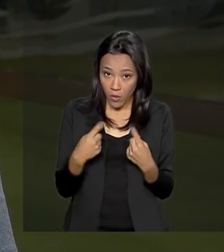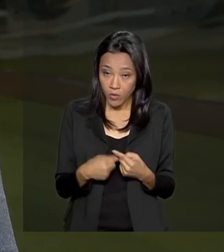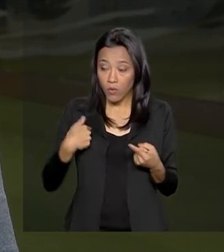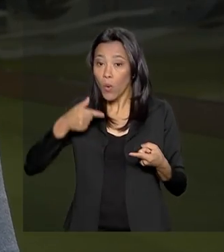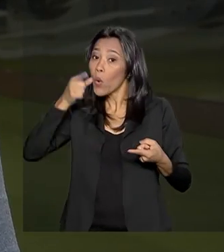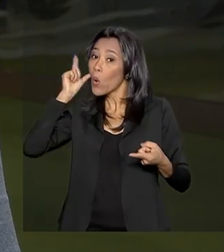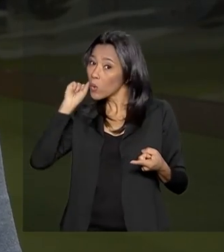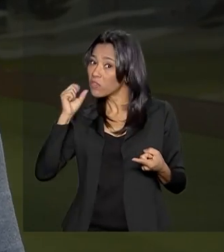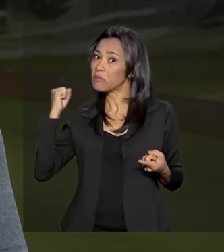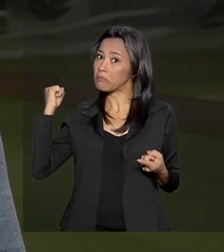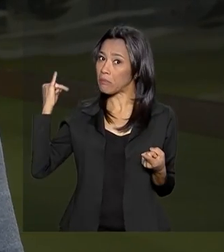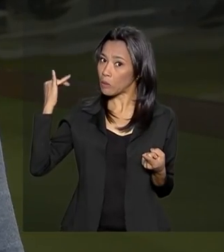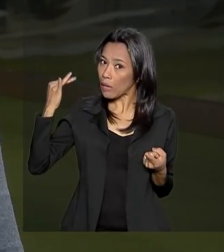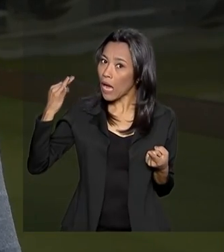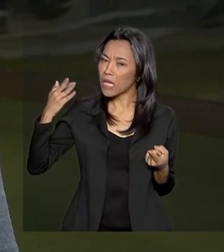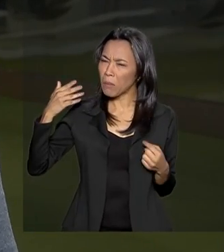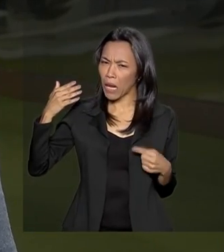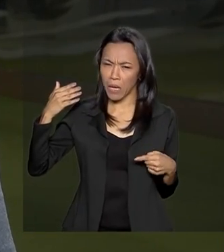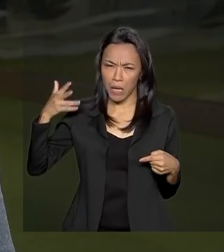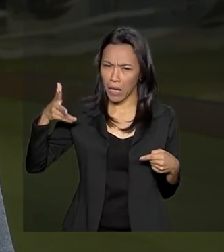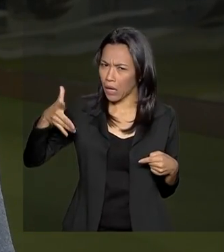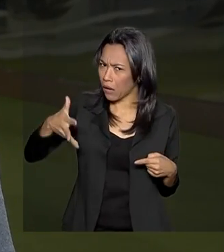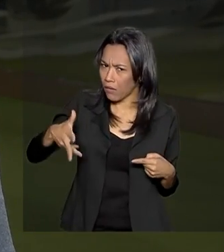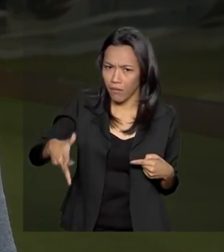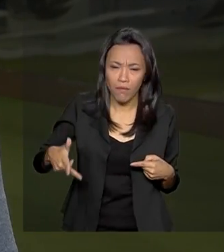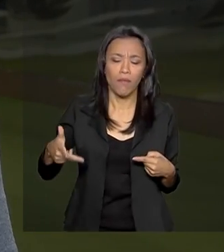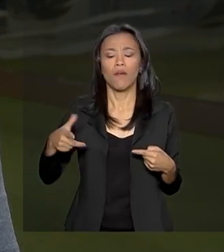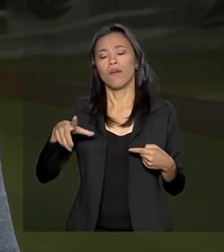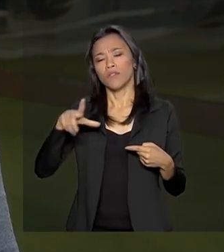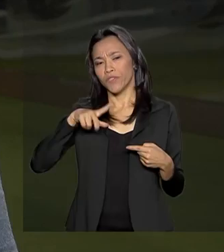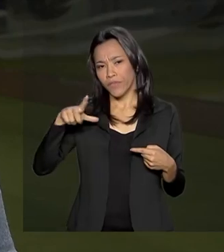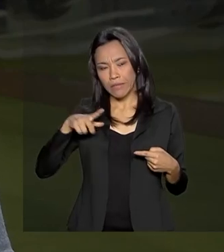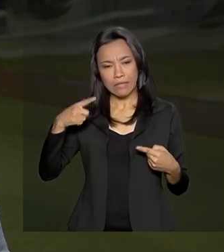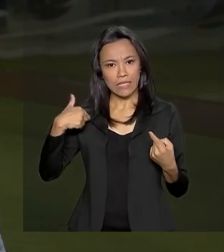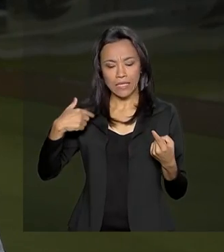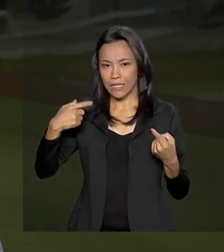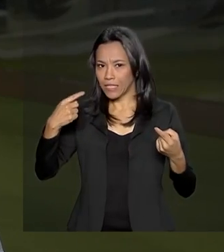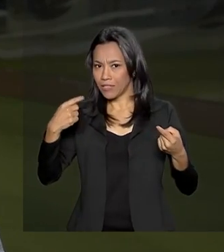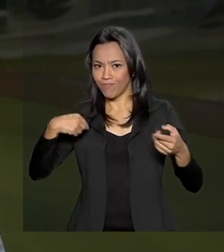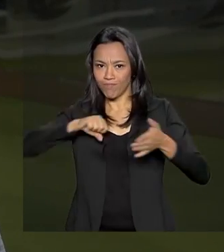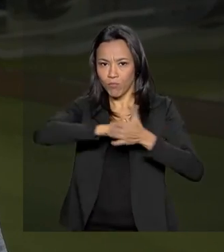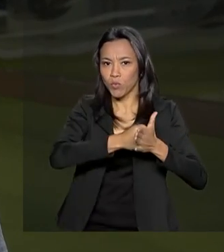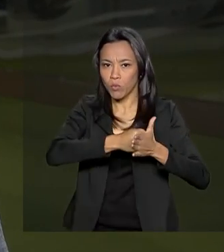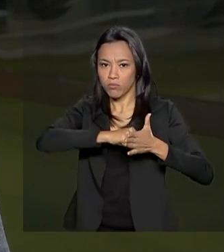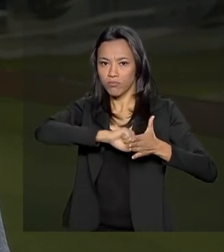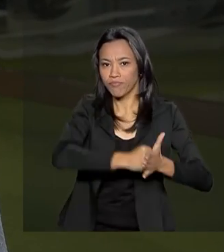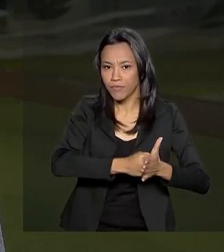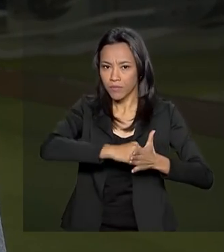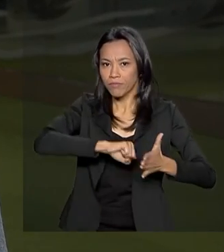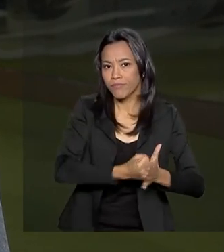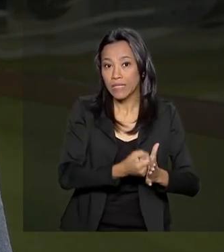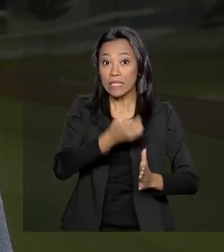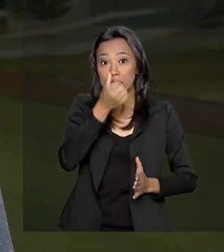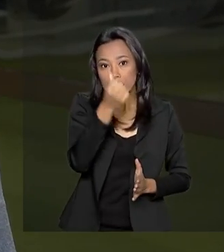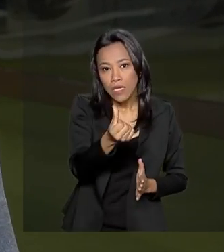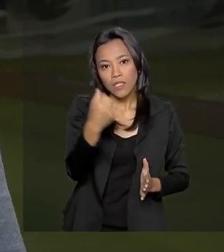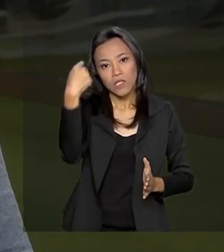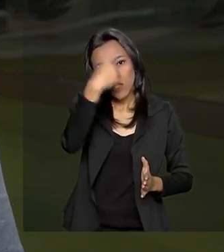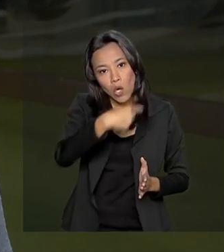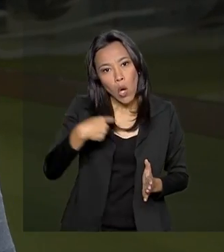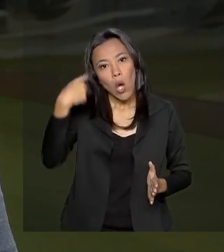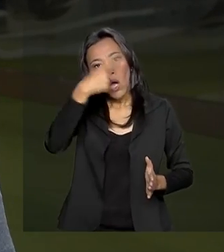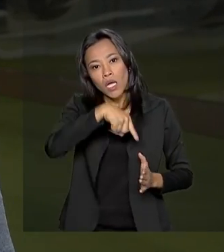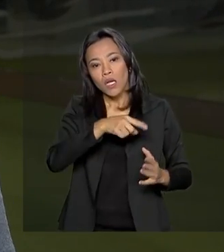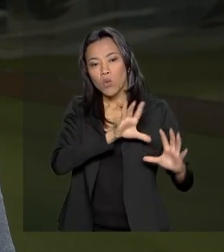entraram pela madrugada. Os apoiadores da reforma tiveram que vencer uma obstrução de quase seis horas imposta pela oposição,